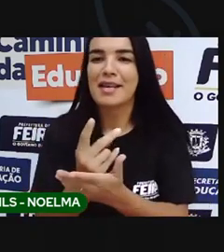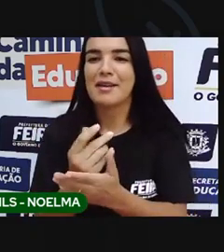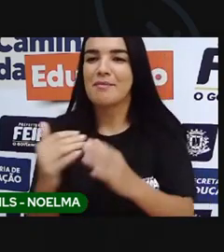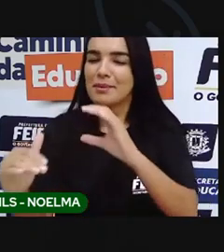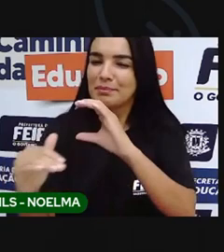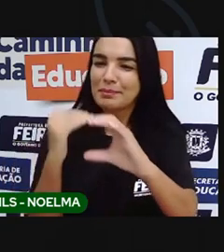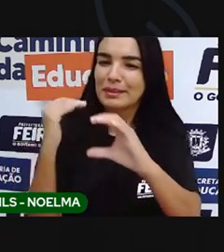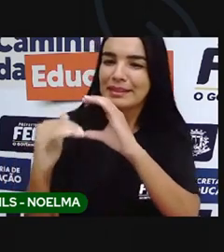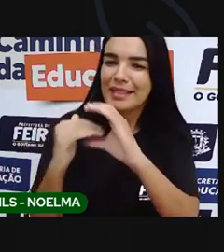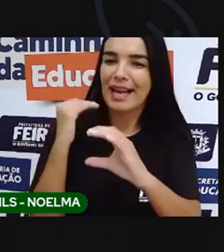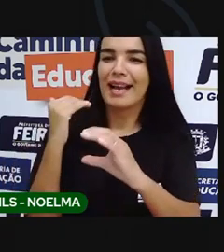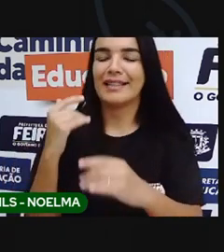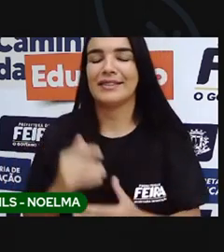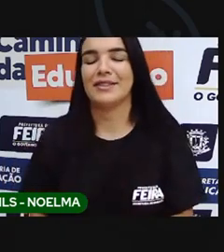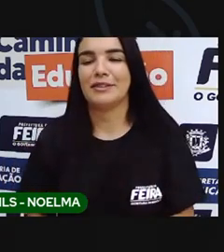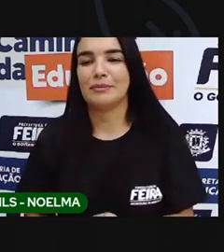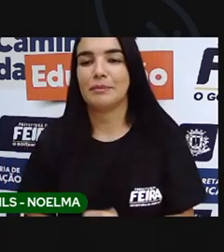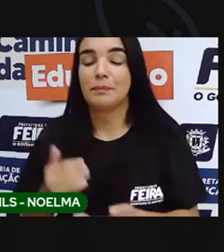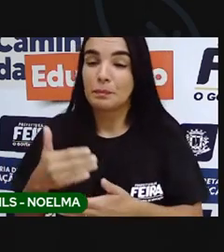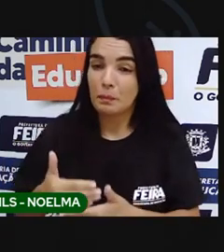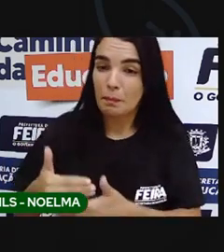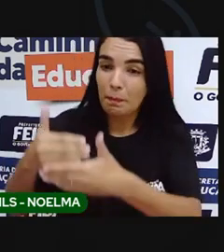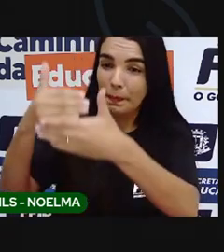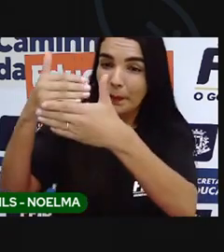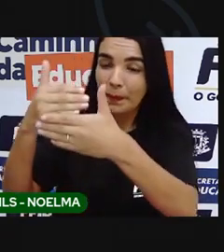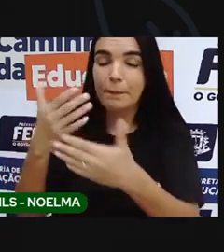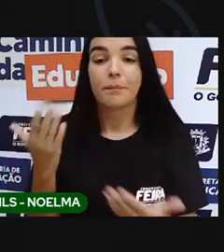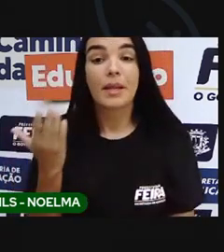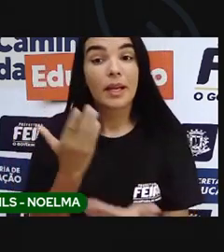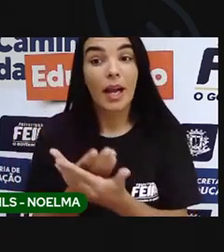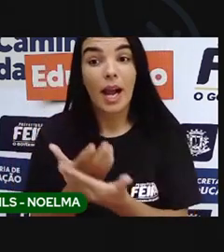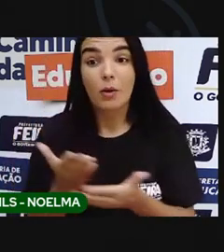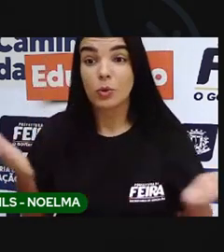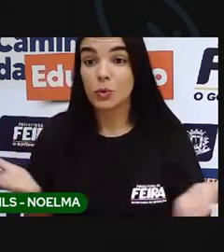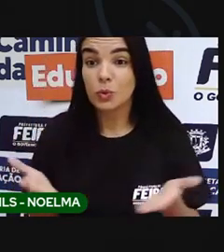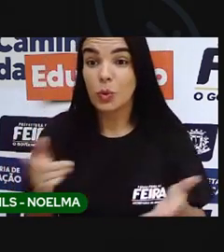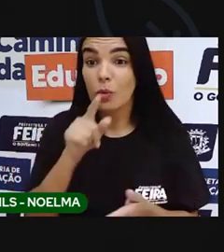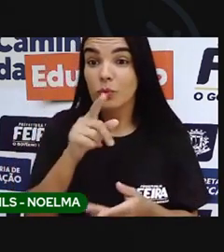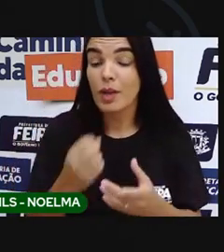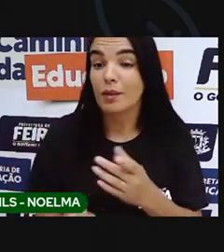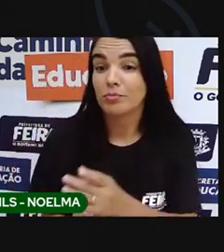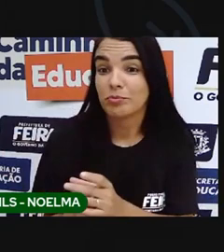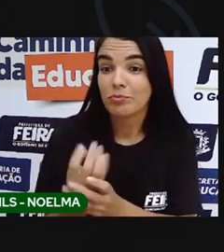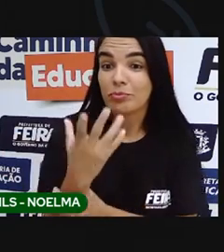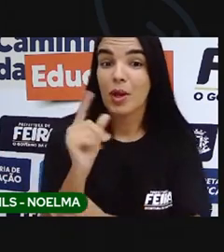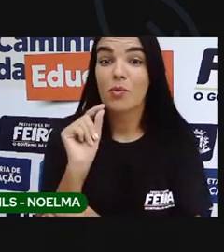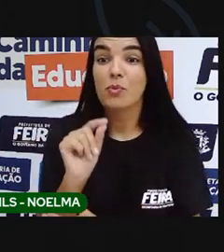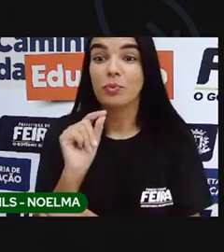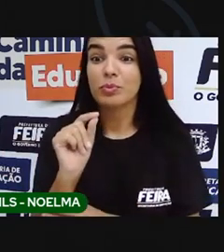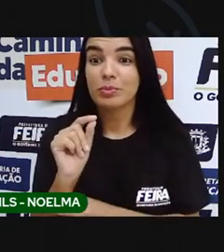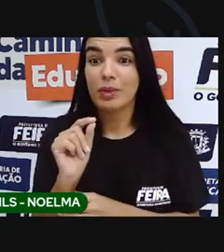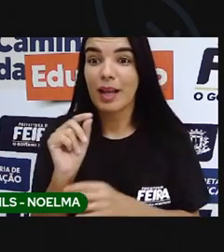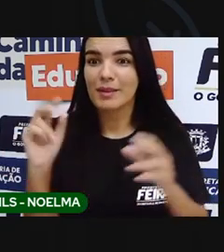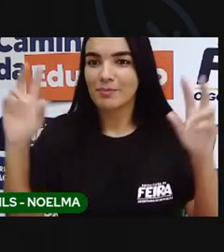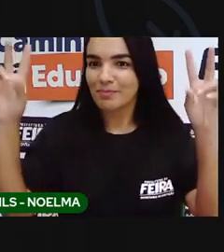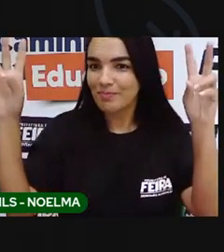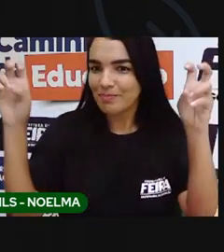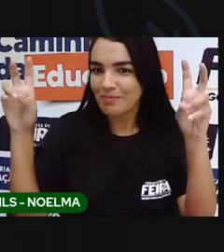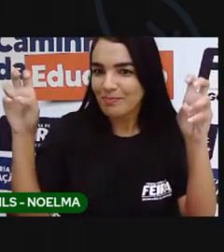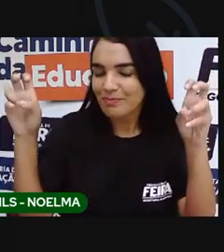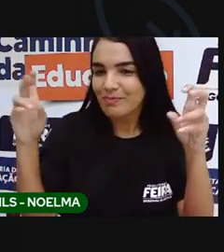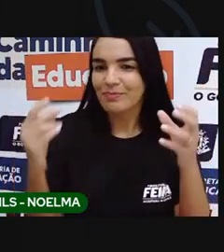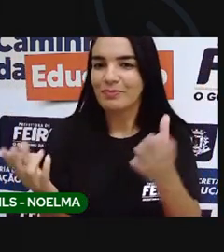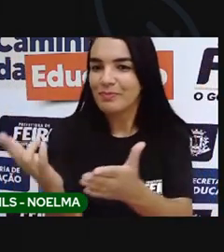nosso chat. E na aula de hoje, você descobrirá que a arte pode revelar muito a